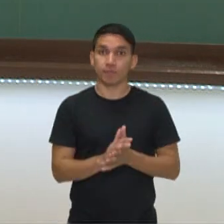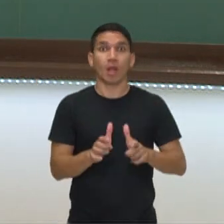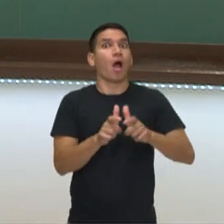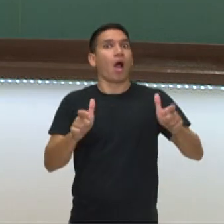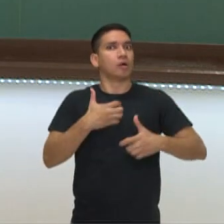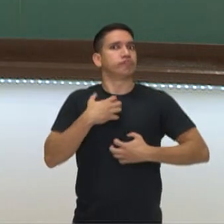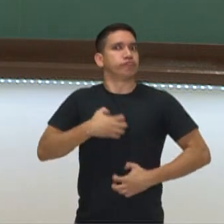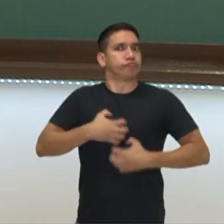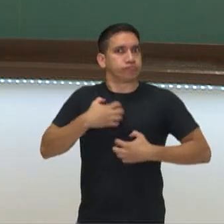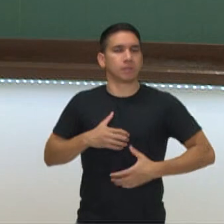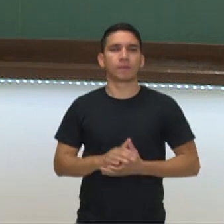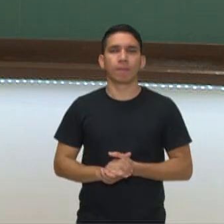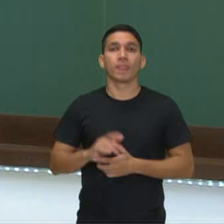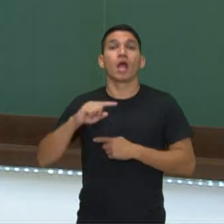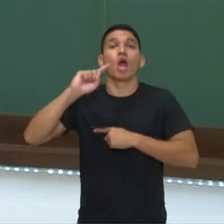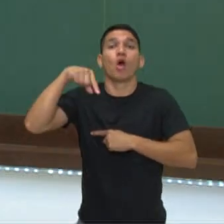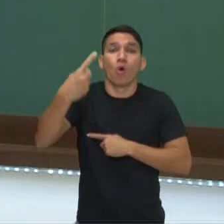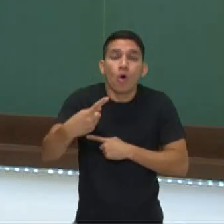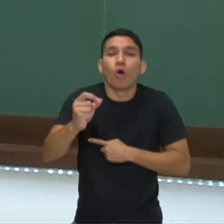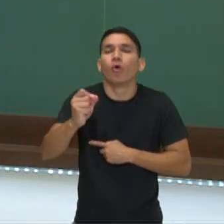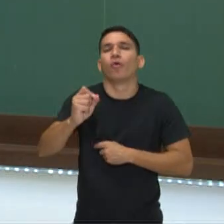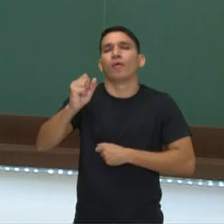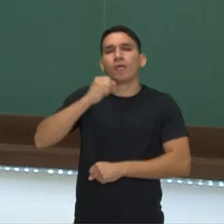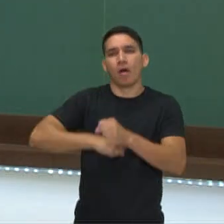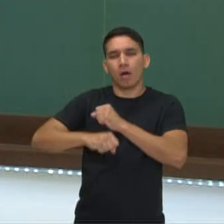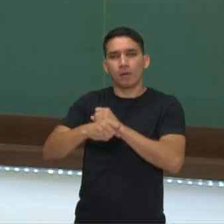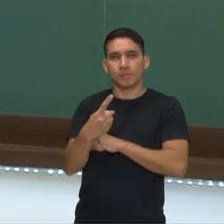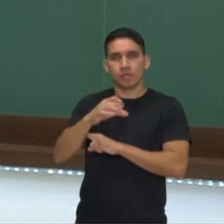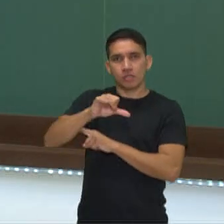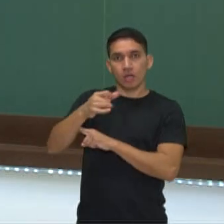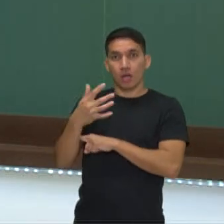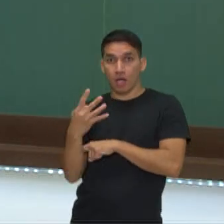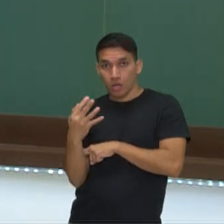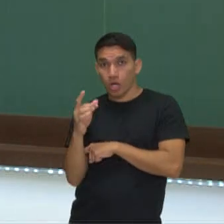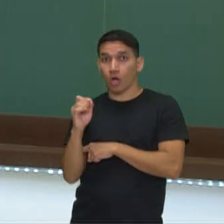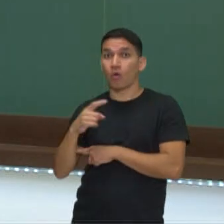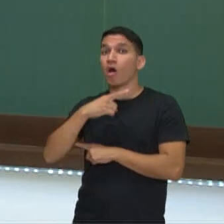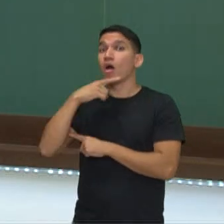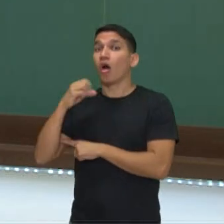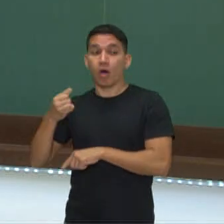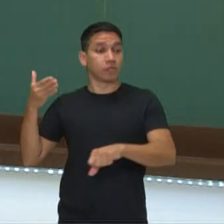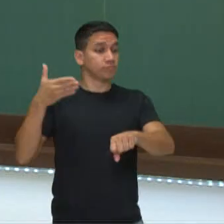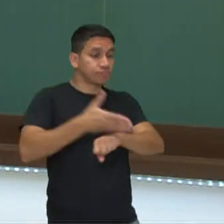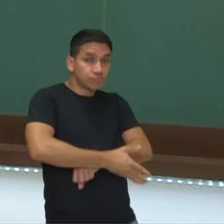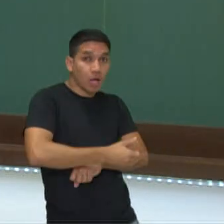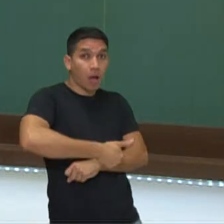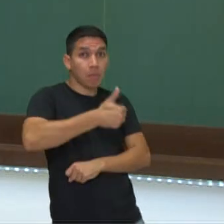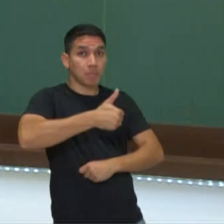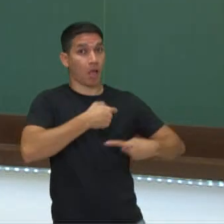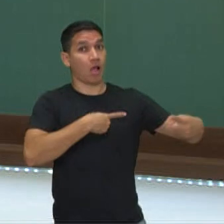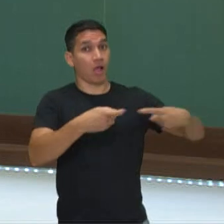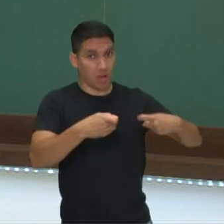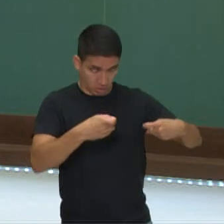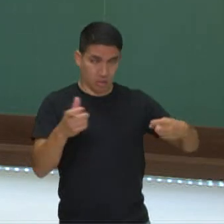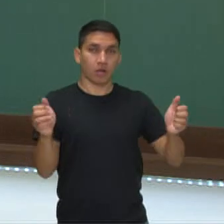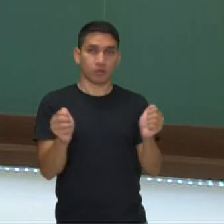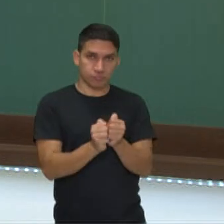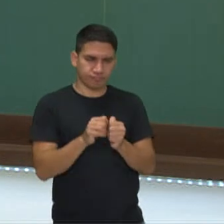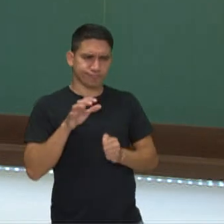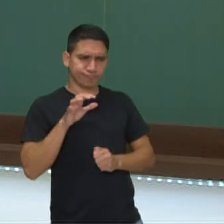tempo depois, em 1914, a Rússia entrou na Primeira Guerra Mundial ao lado da Tríplice Intente.